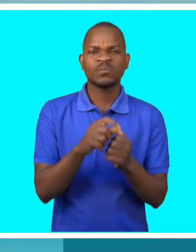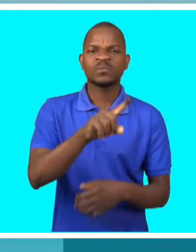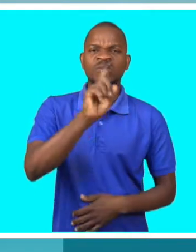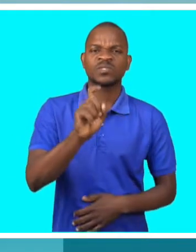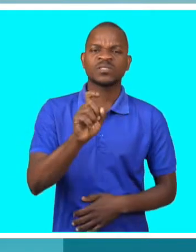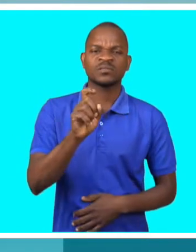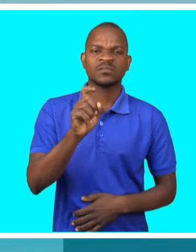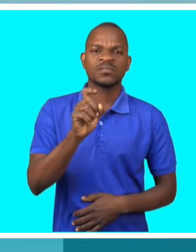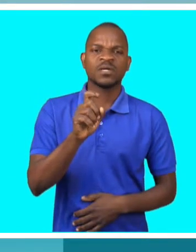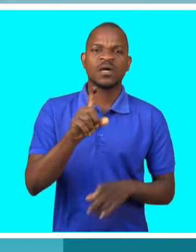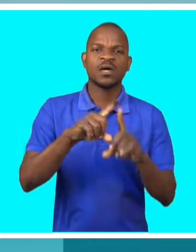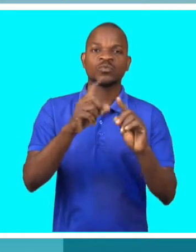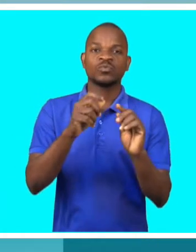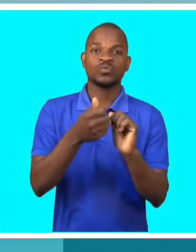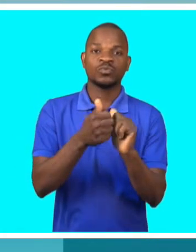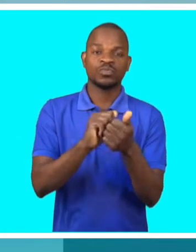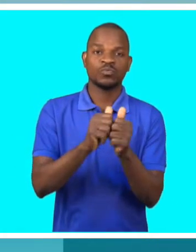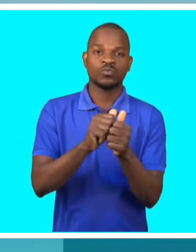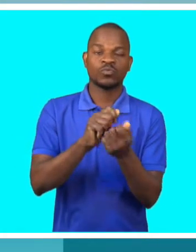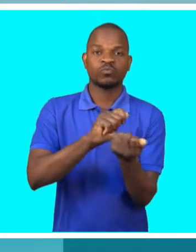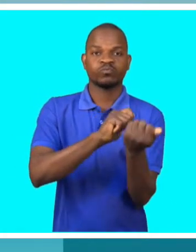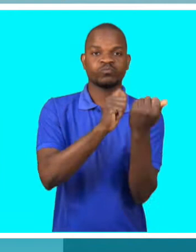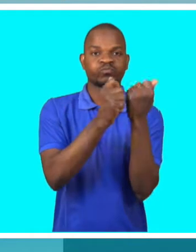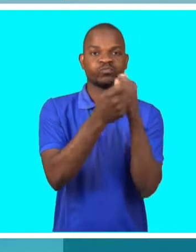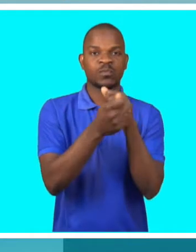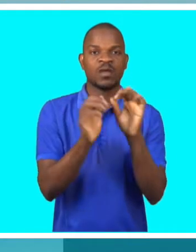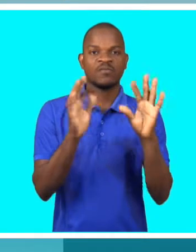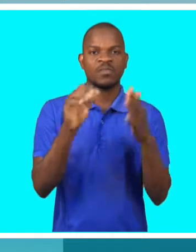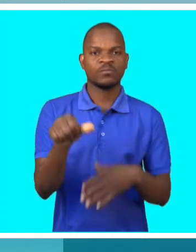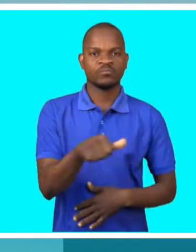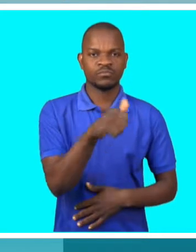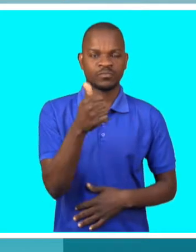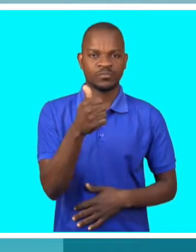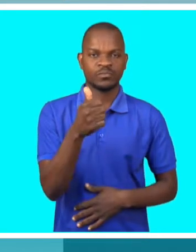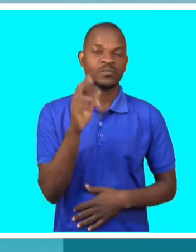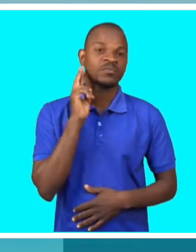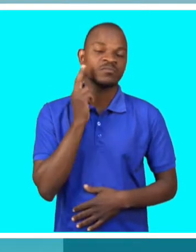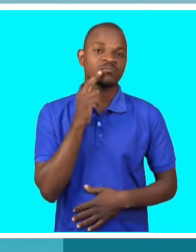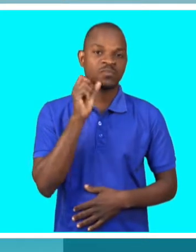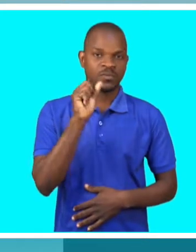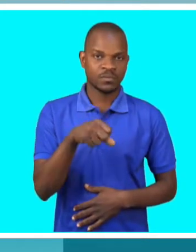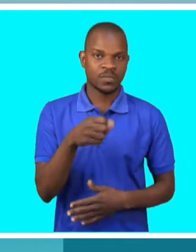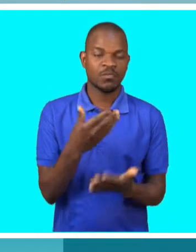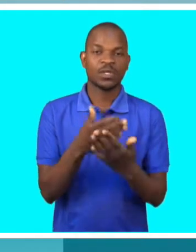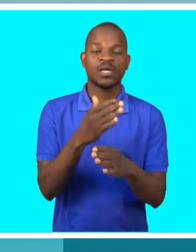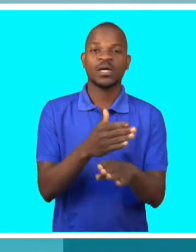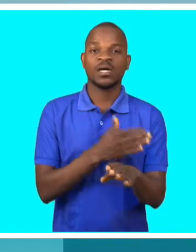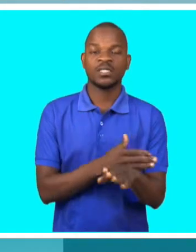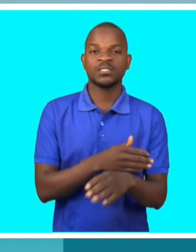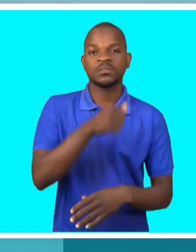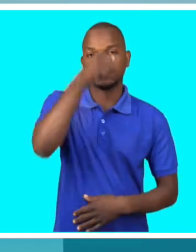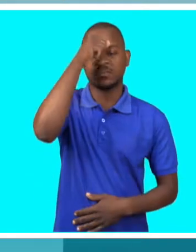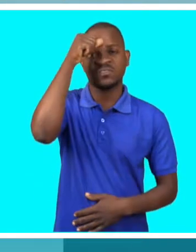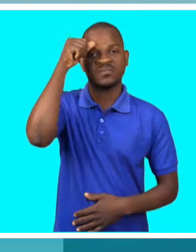fez mudança na tua vida? Antes de praticar o desporto, a minha vida era uma vida muito difícil.